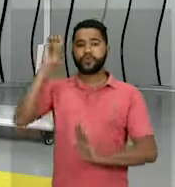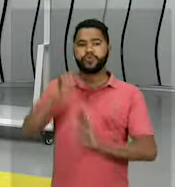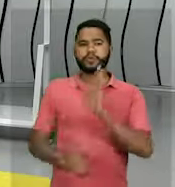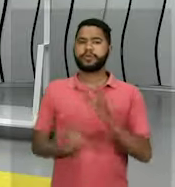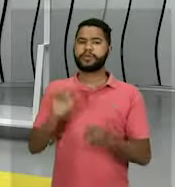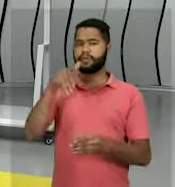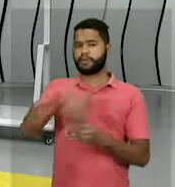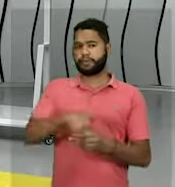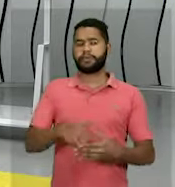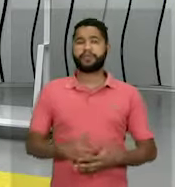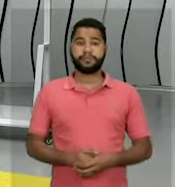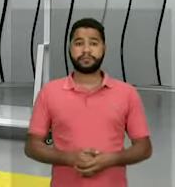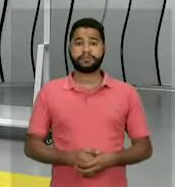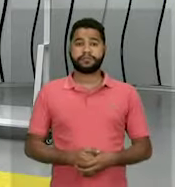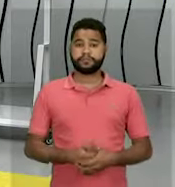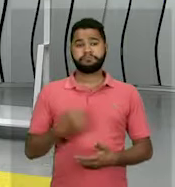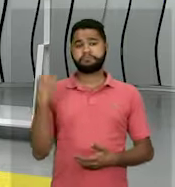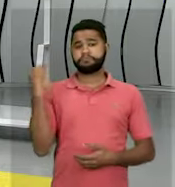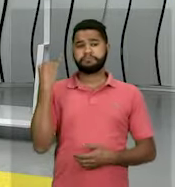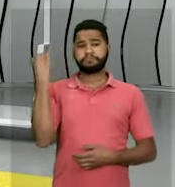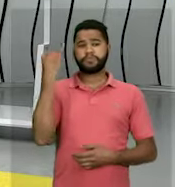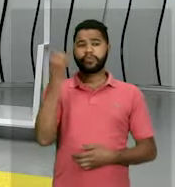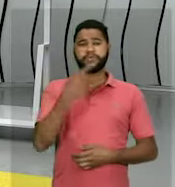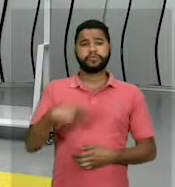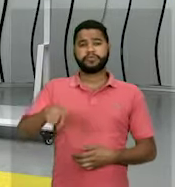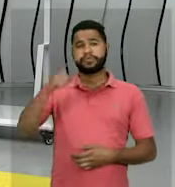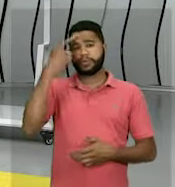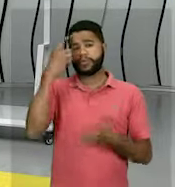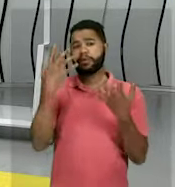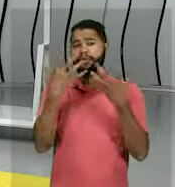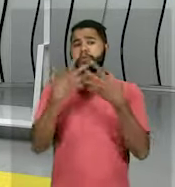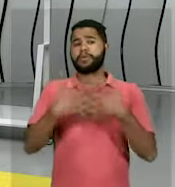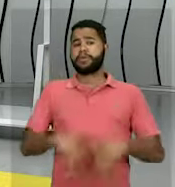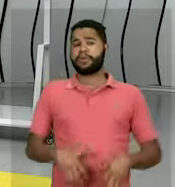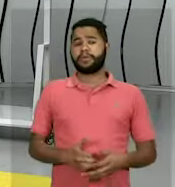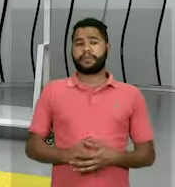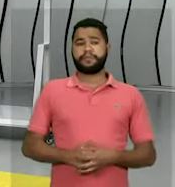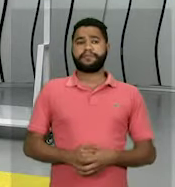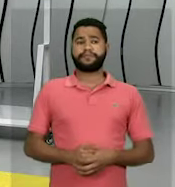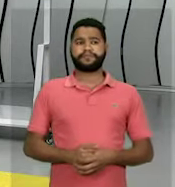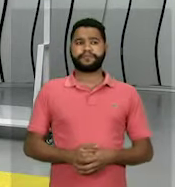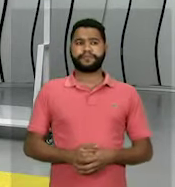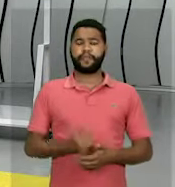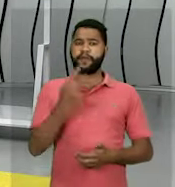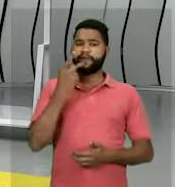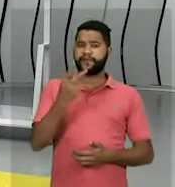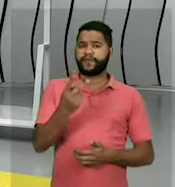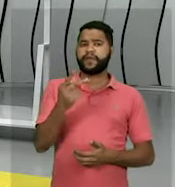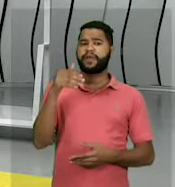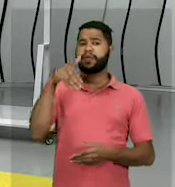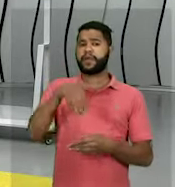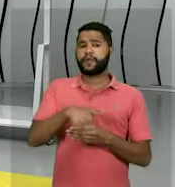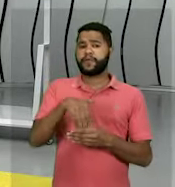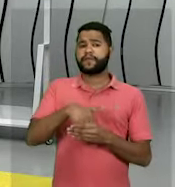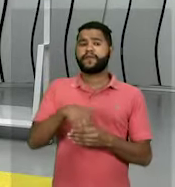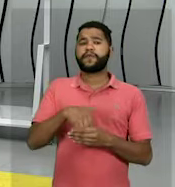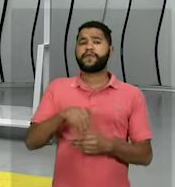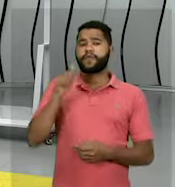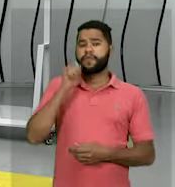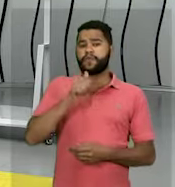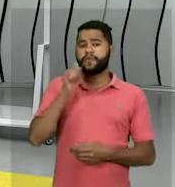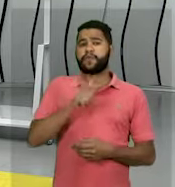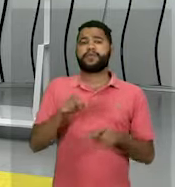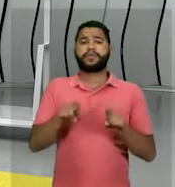voto. E isso é importante da gente também refletir, galera, porque falar em voto, né, feminino,